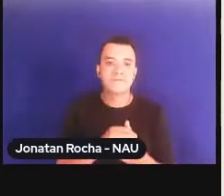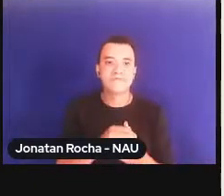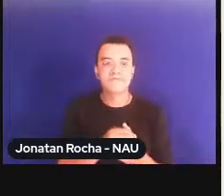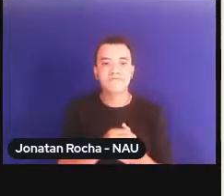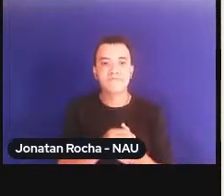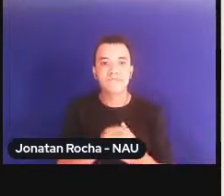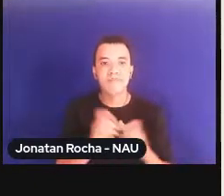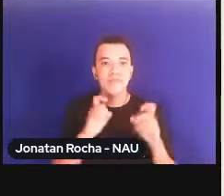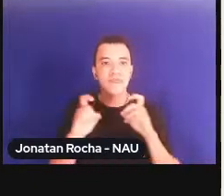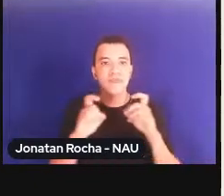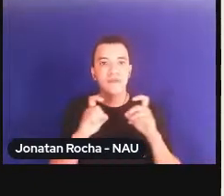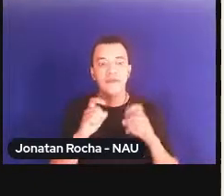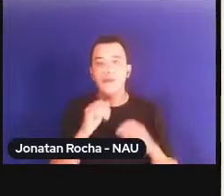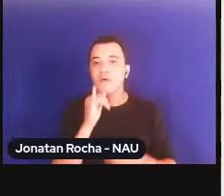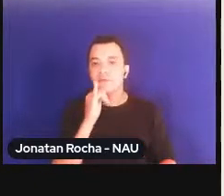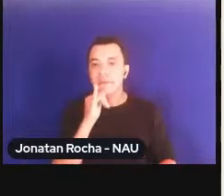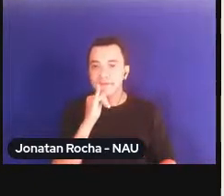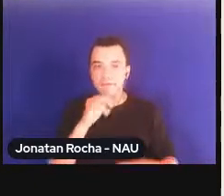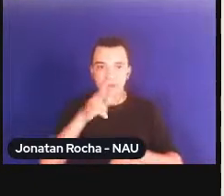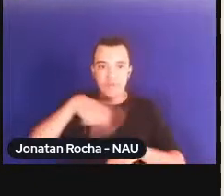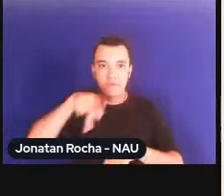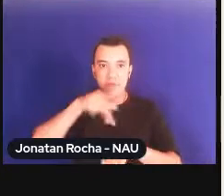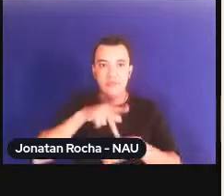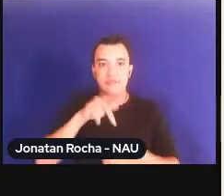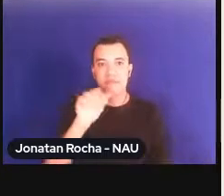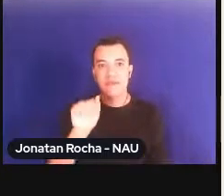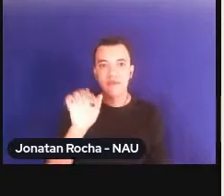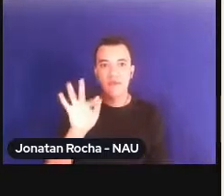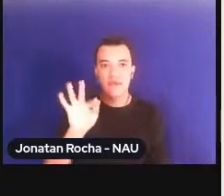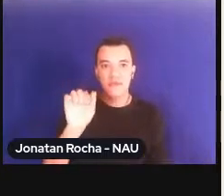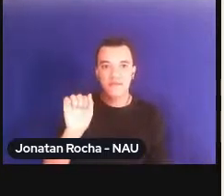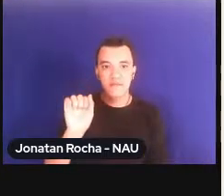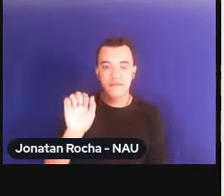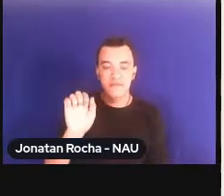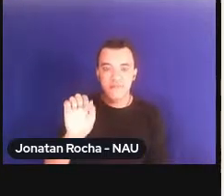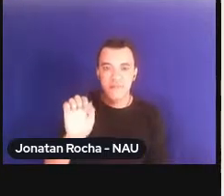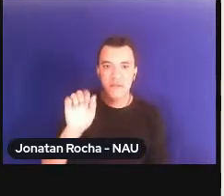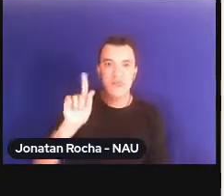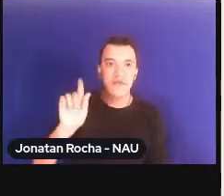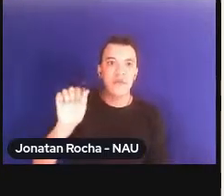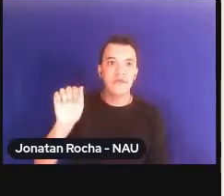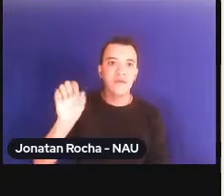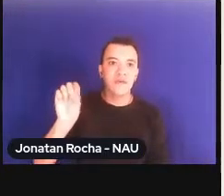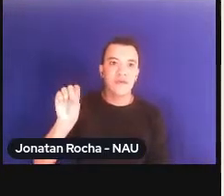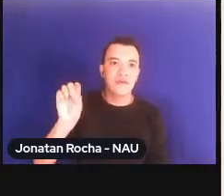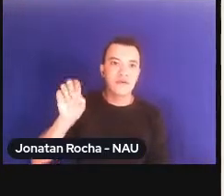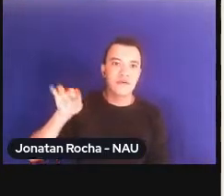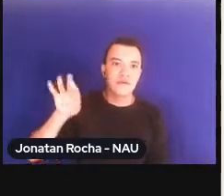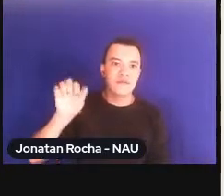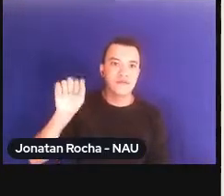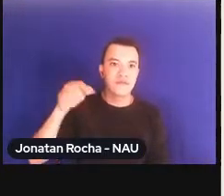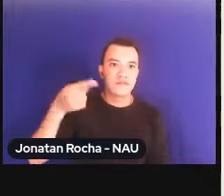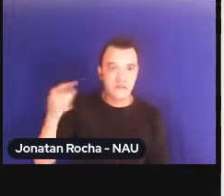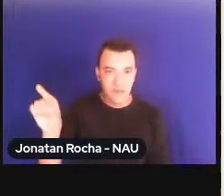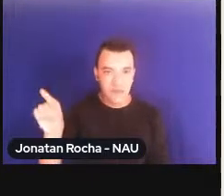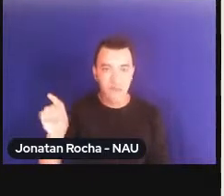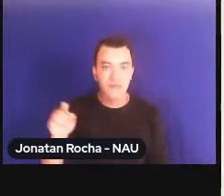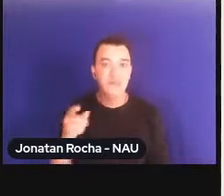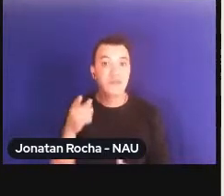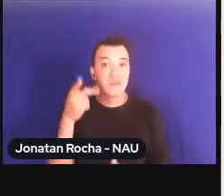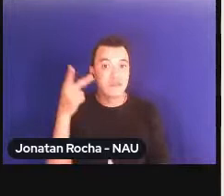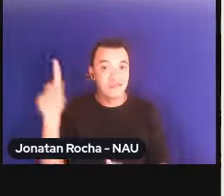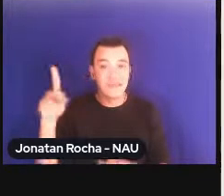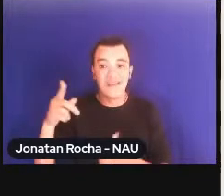crise humanitária, que uma crise que extrapole muito aquele país agora submetido a um regime